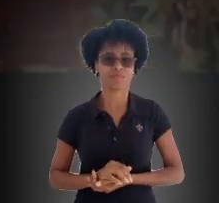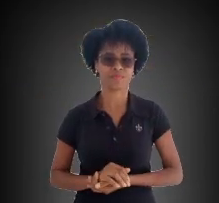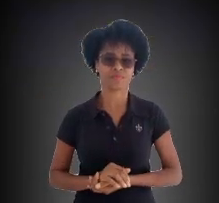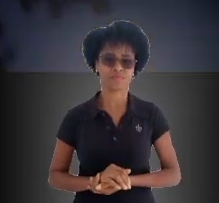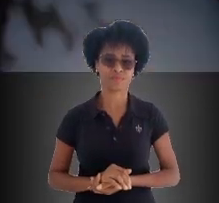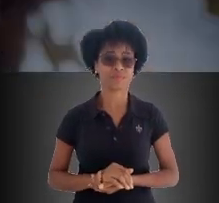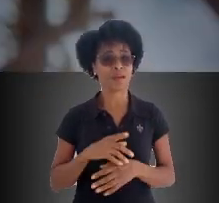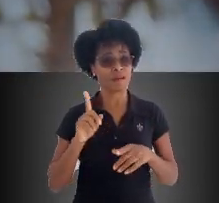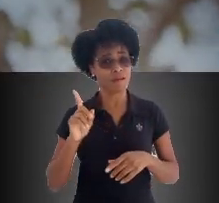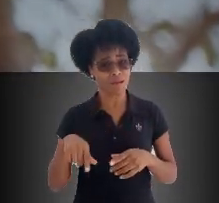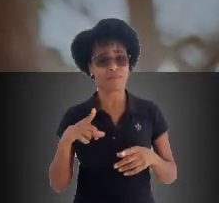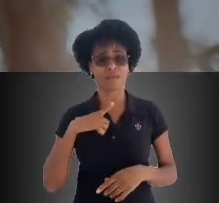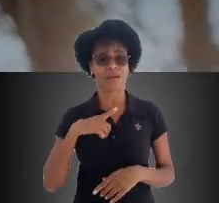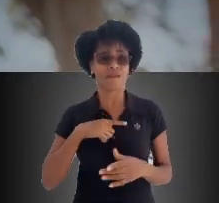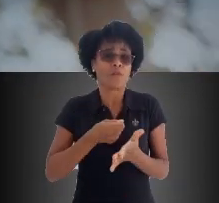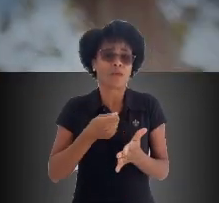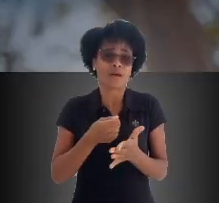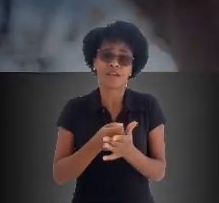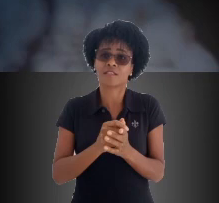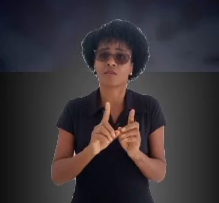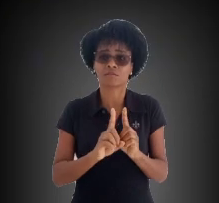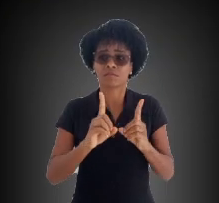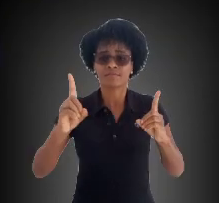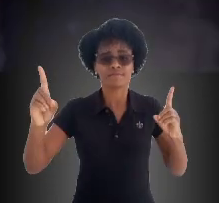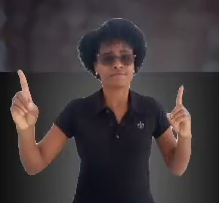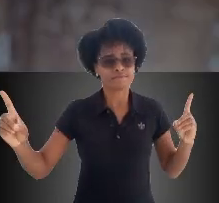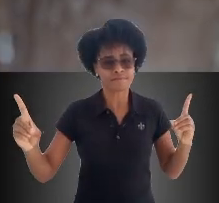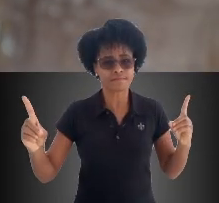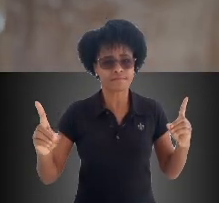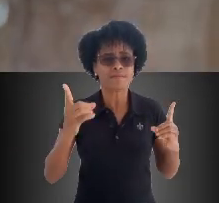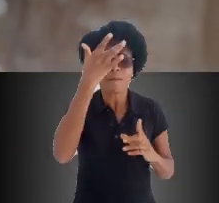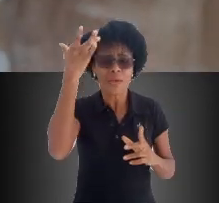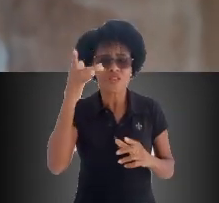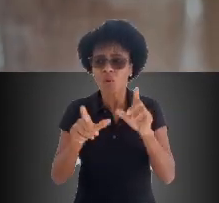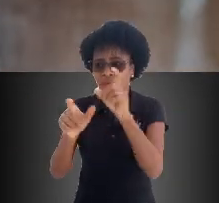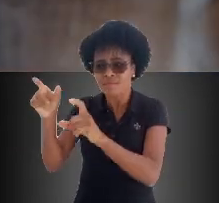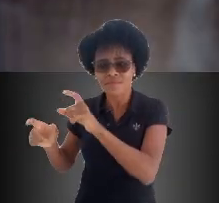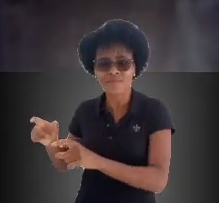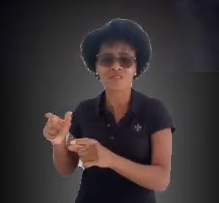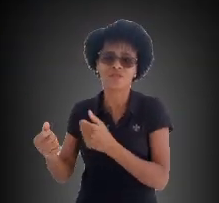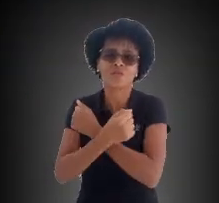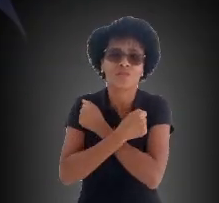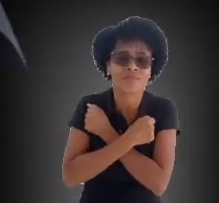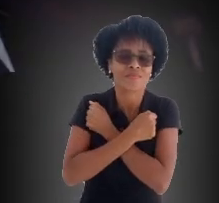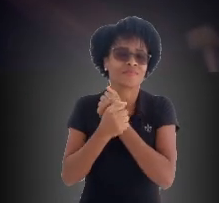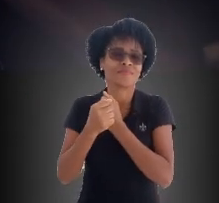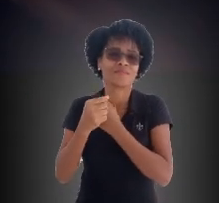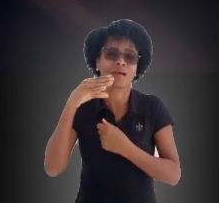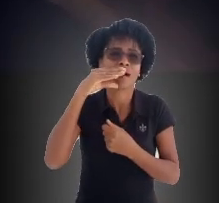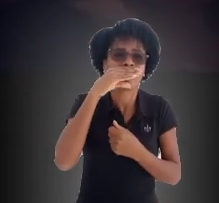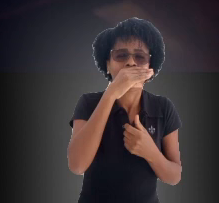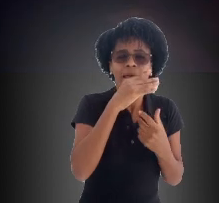Com ela, veio o distanciamento obrigatório de uma gente que se reconhece apenas no calor do abraço, na